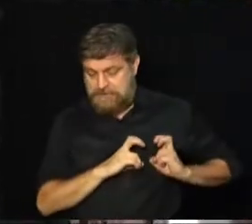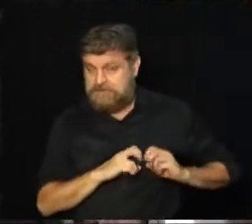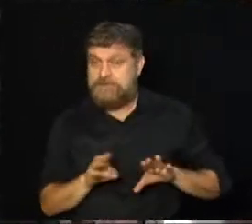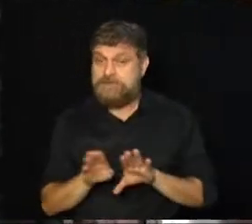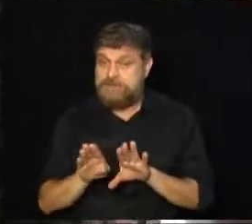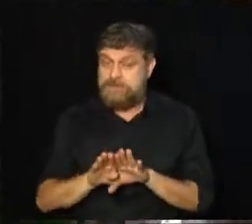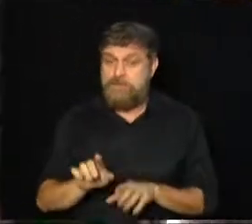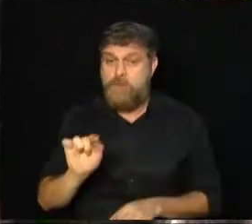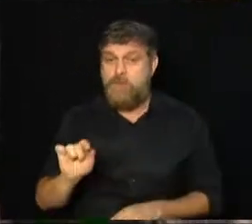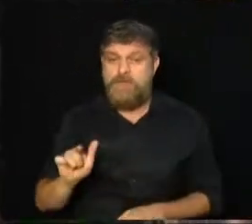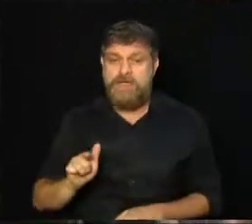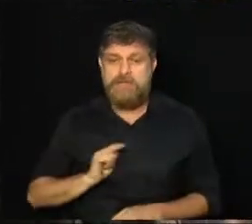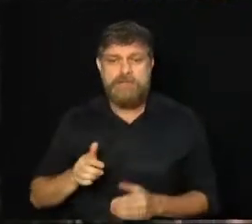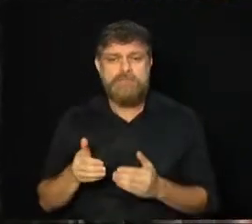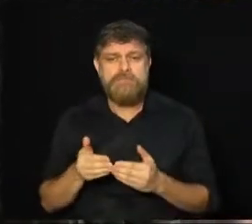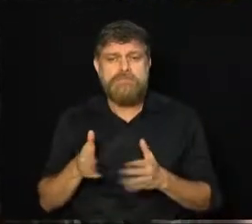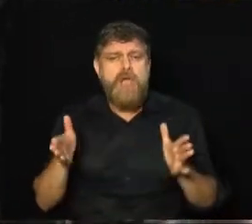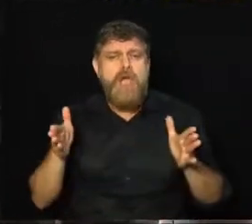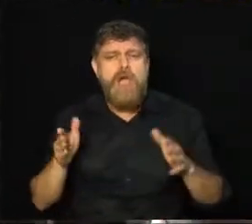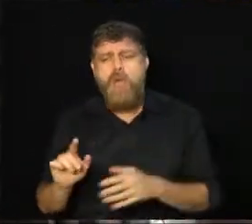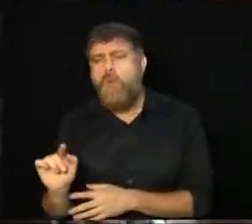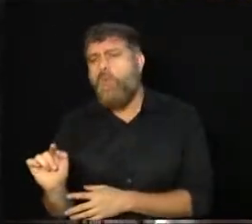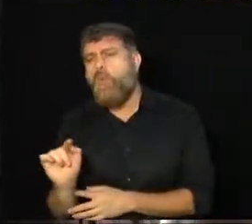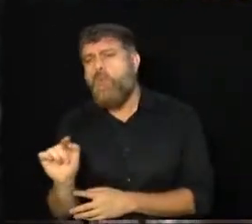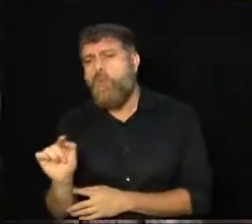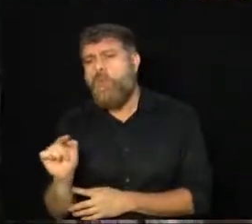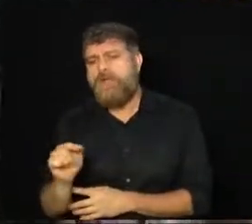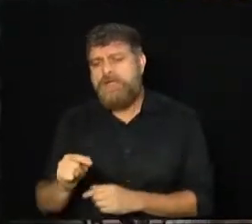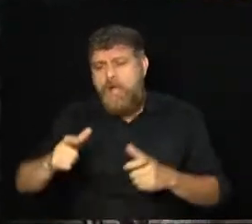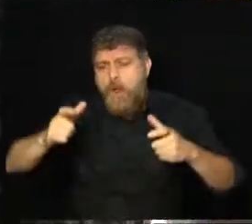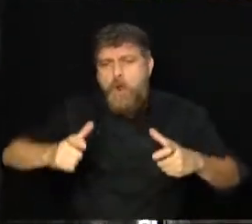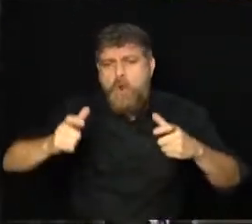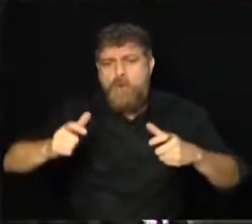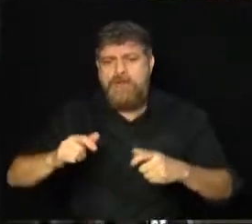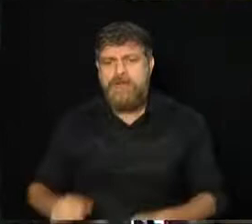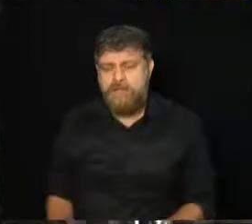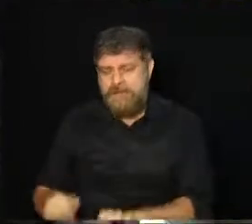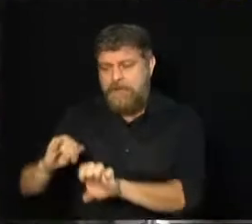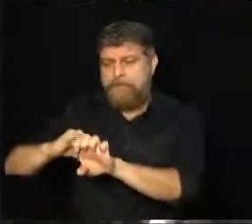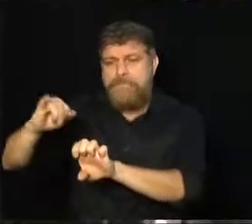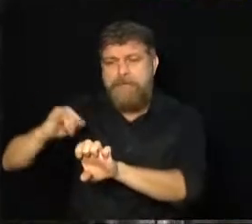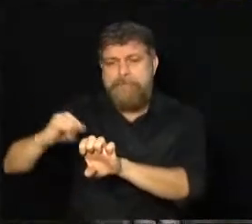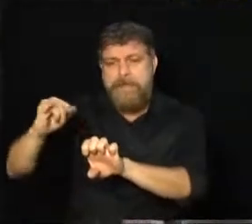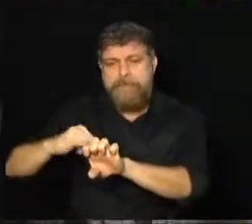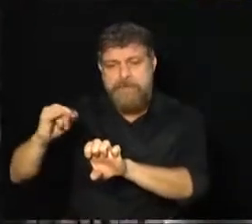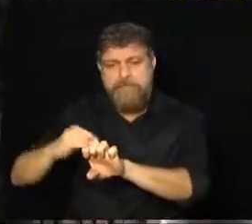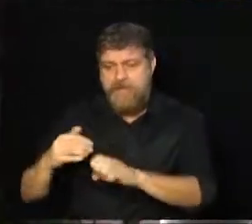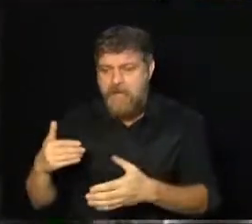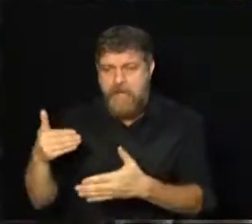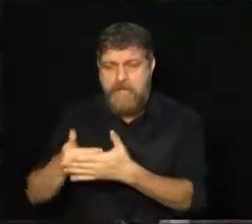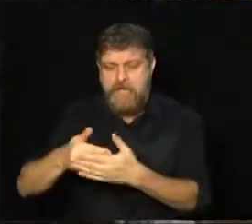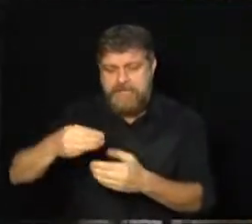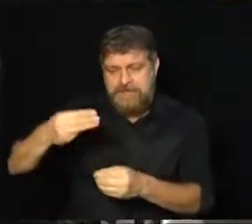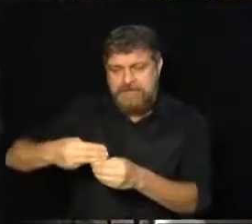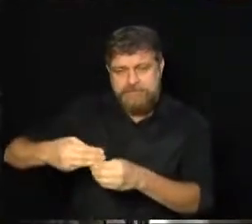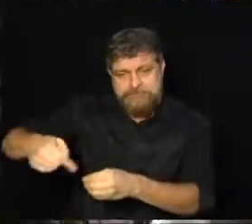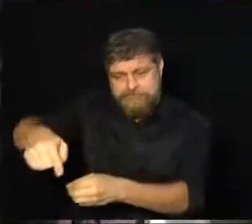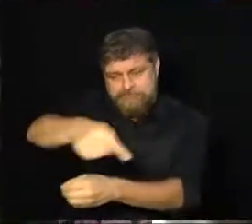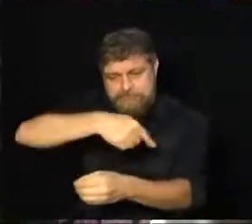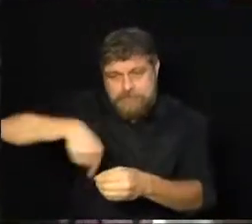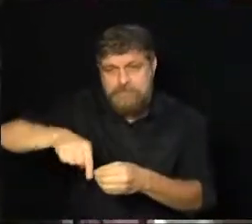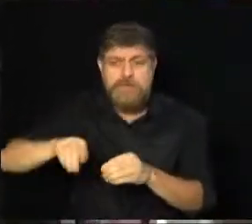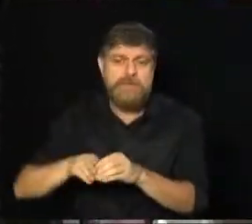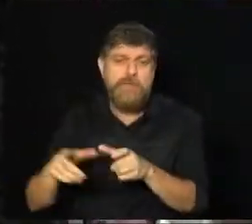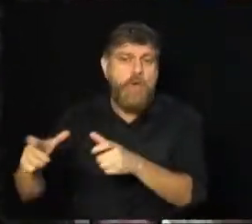para abrir espaço para microempreendedores até daqui da região, de outros lugares,